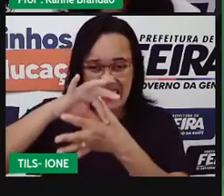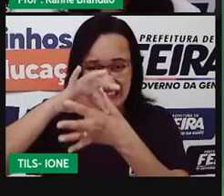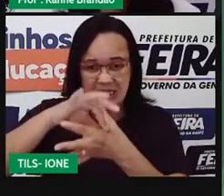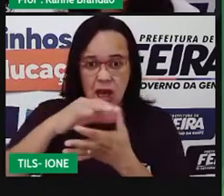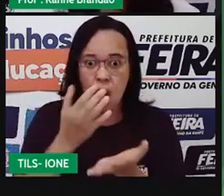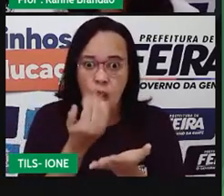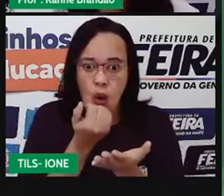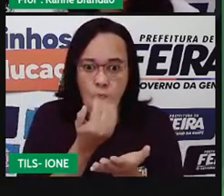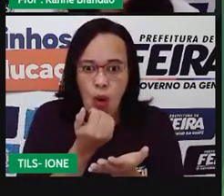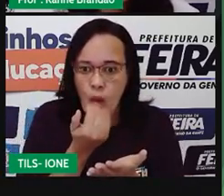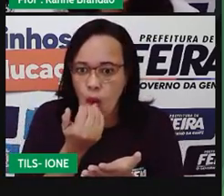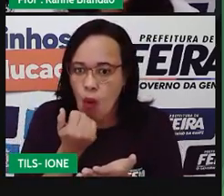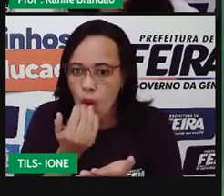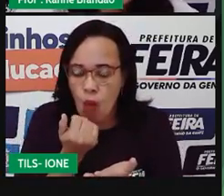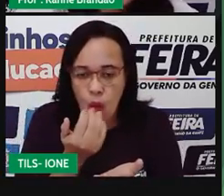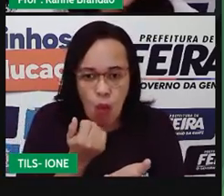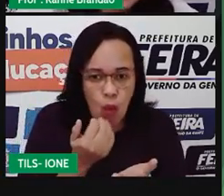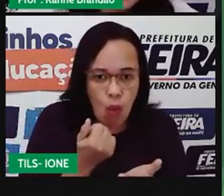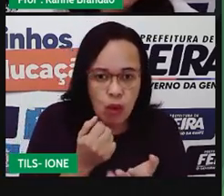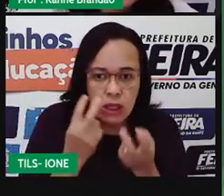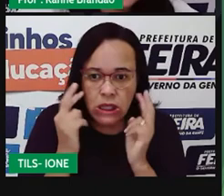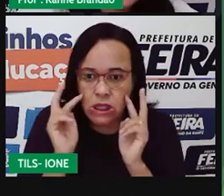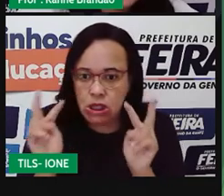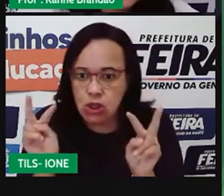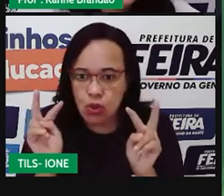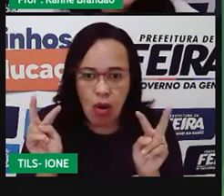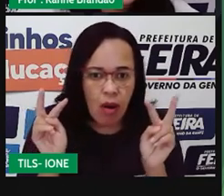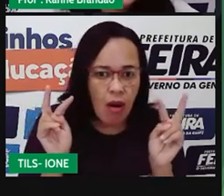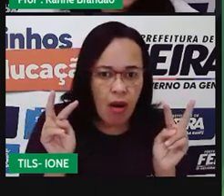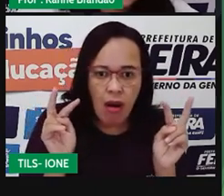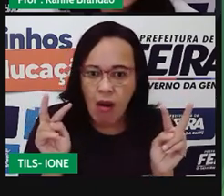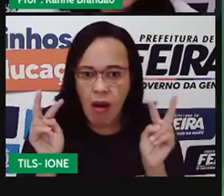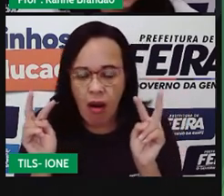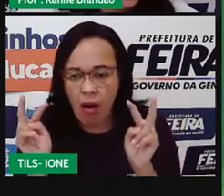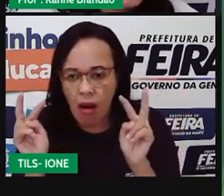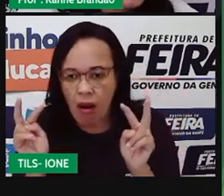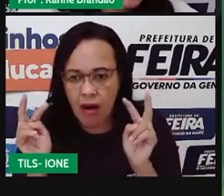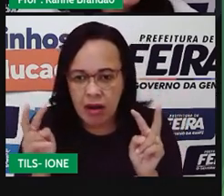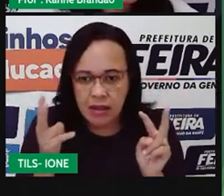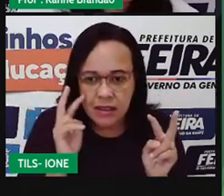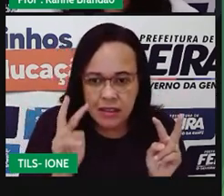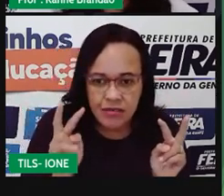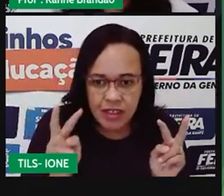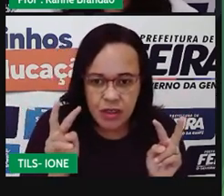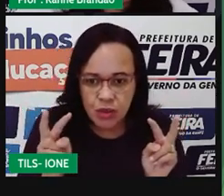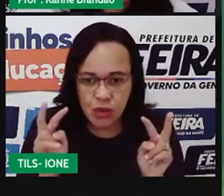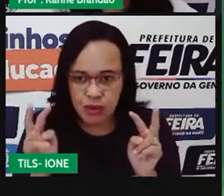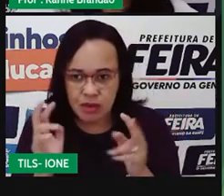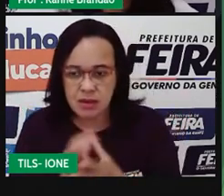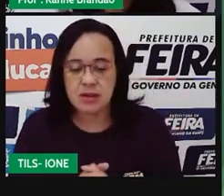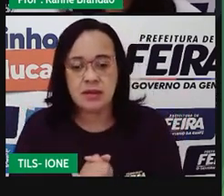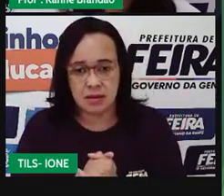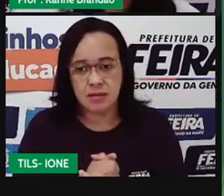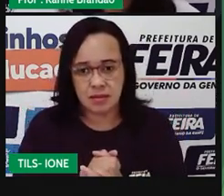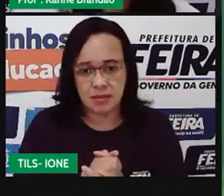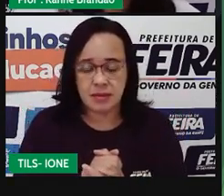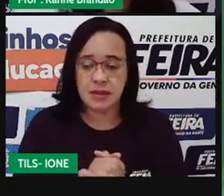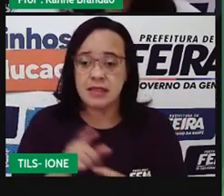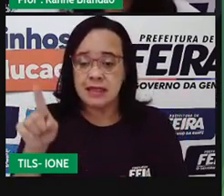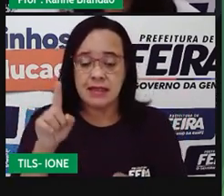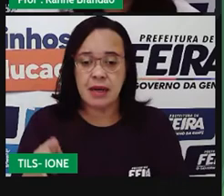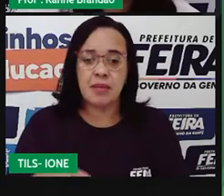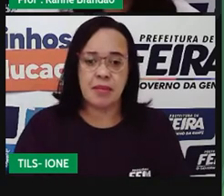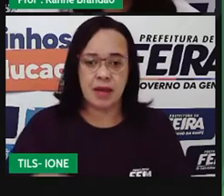E aqui a gente está vendo as rímoras, que elas ficam grudadinhas, normalmente, sobre tubarões, né? E